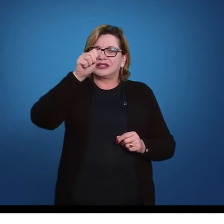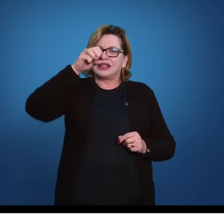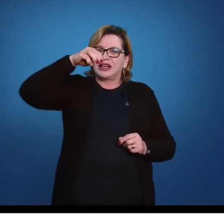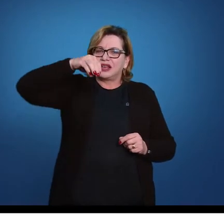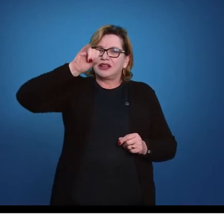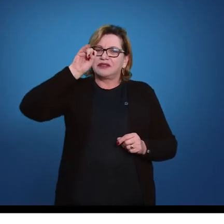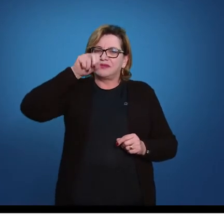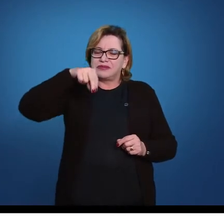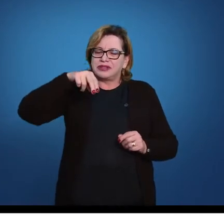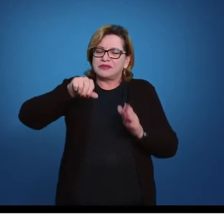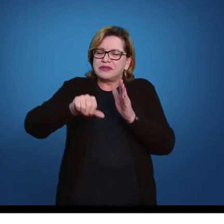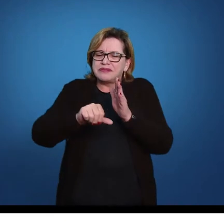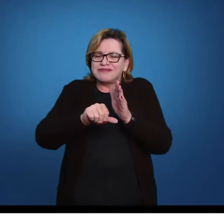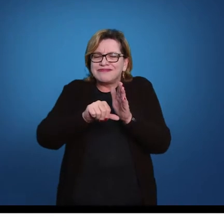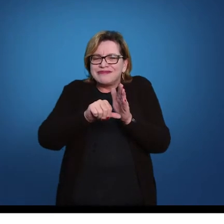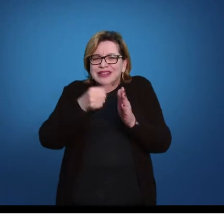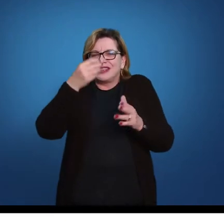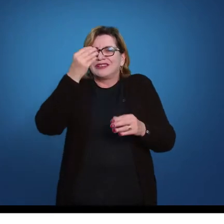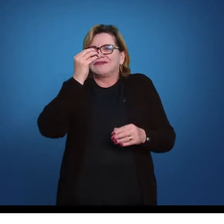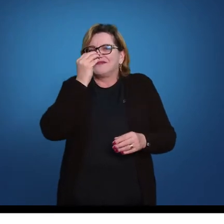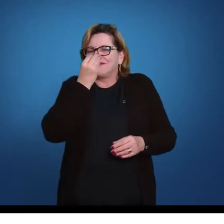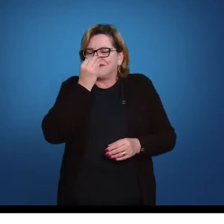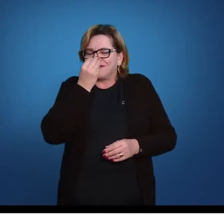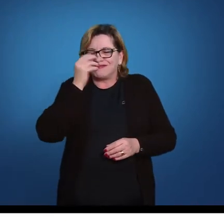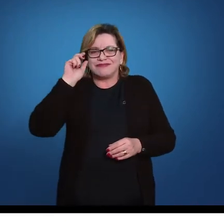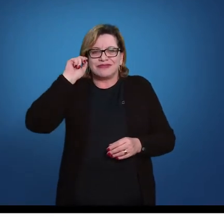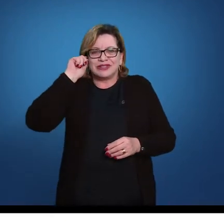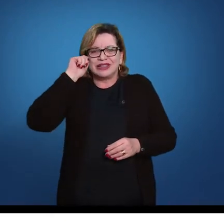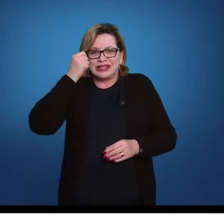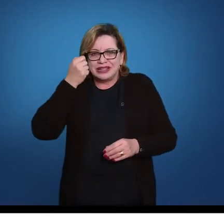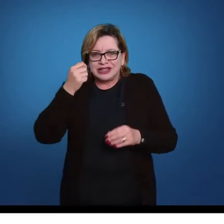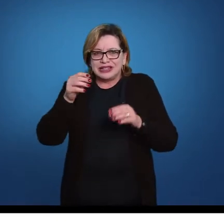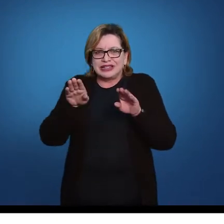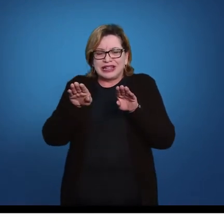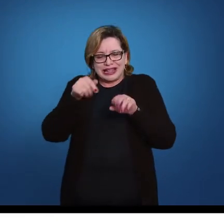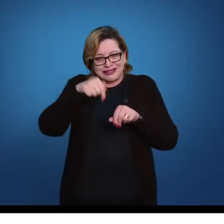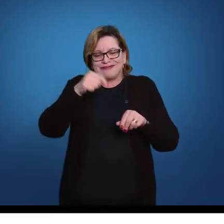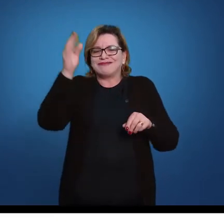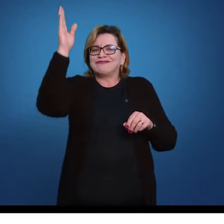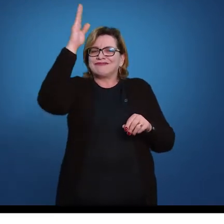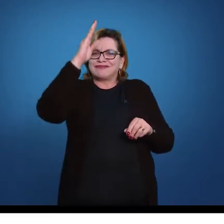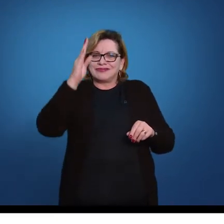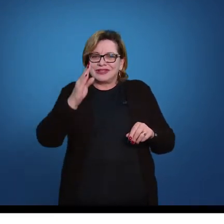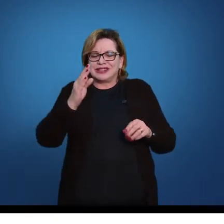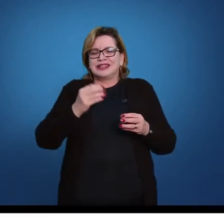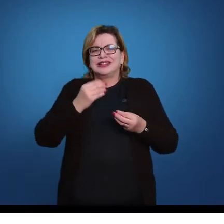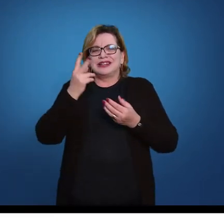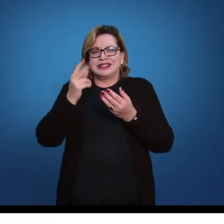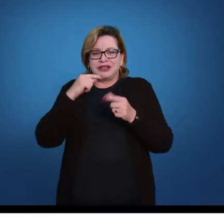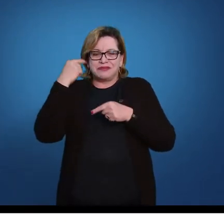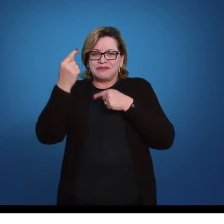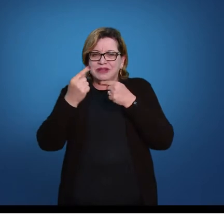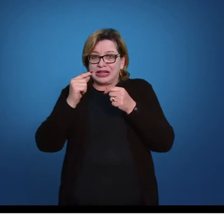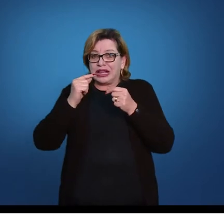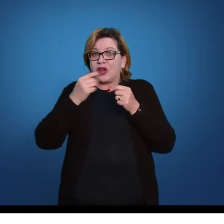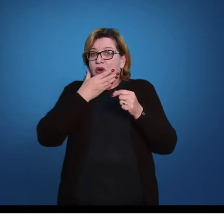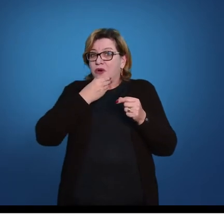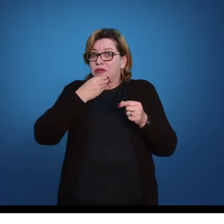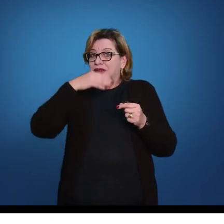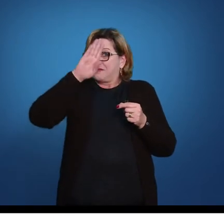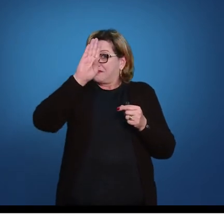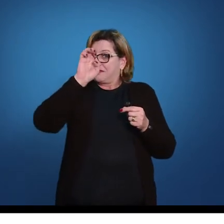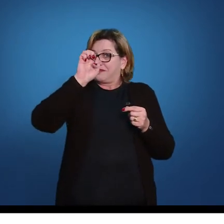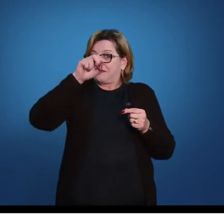dos primeiros palhaços negros de que se tem história e um palhaço negro brasileiro. Benjamin fugiu da